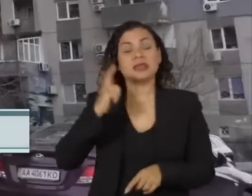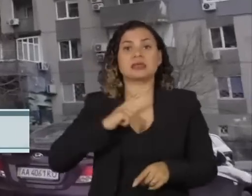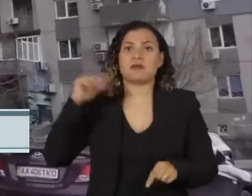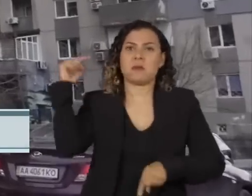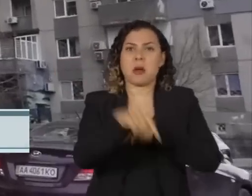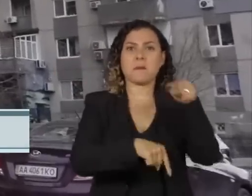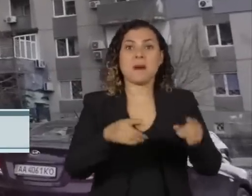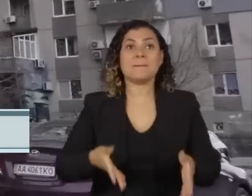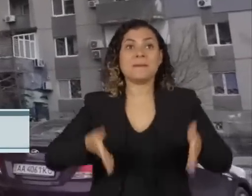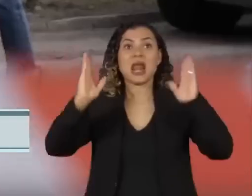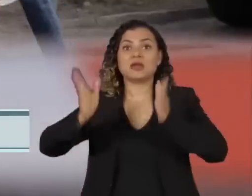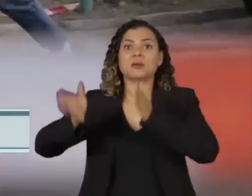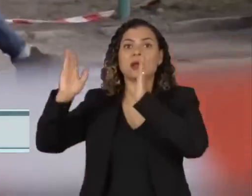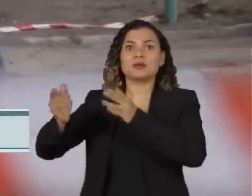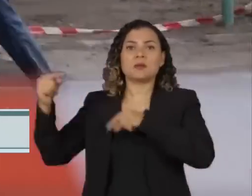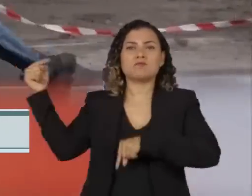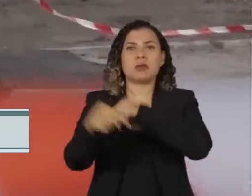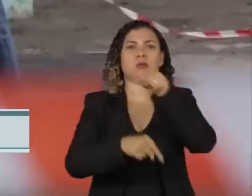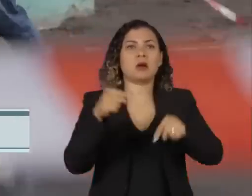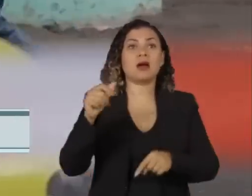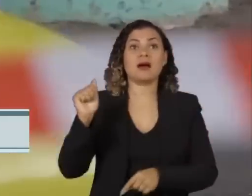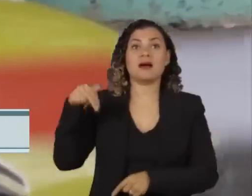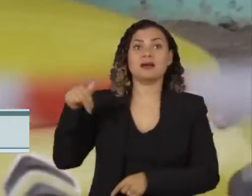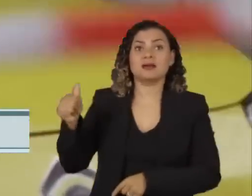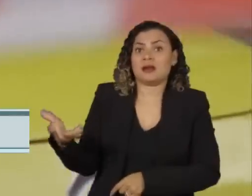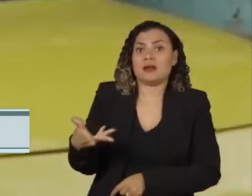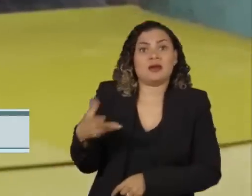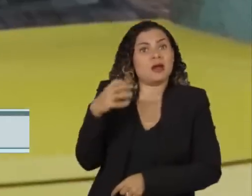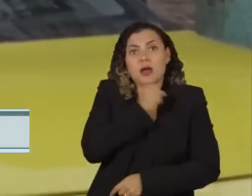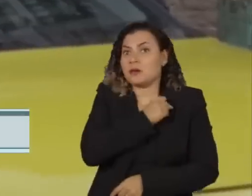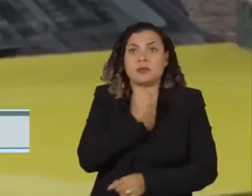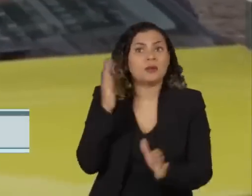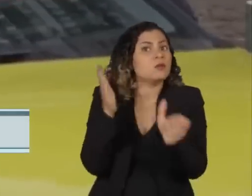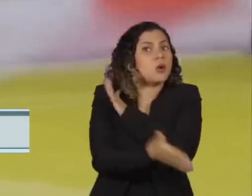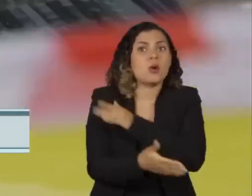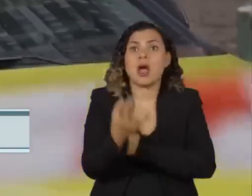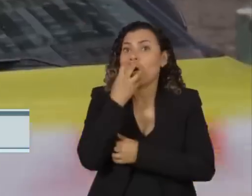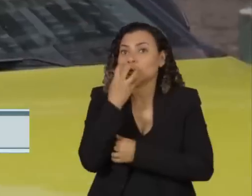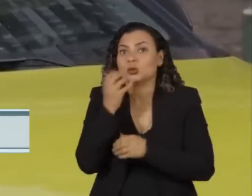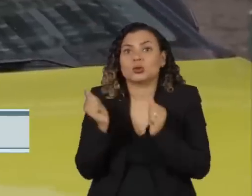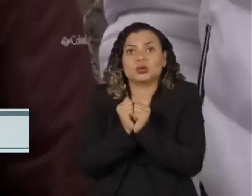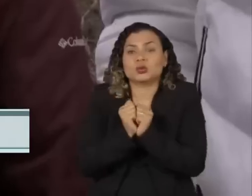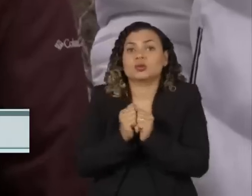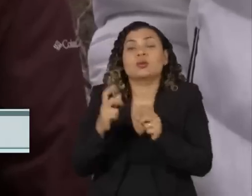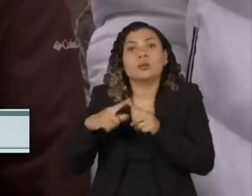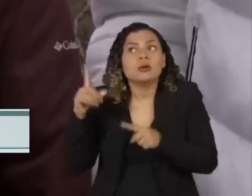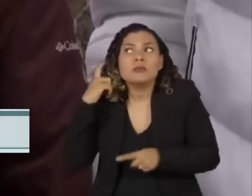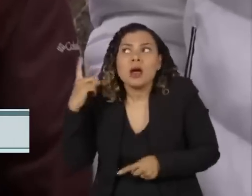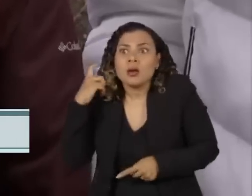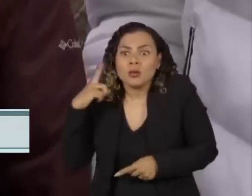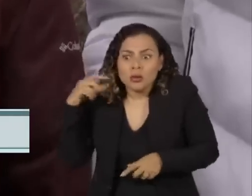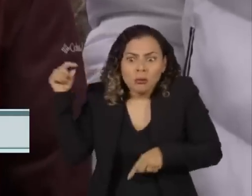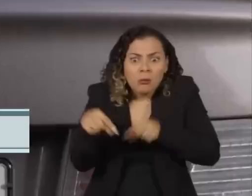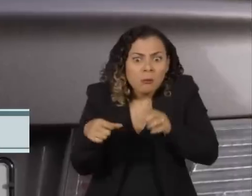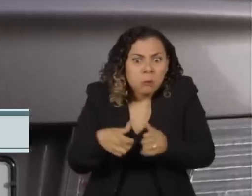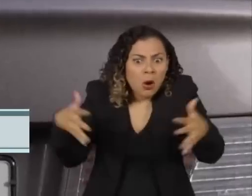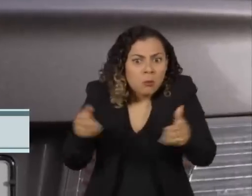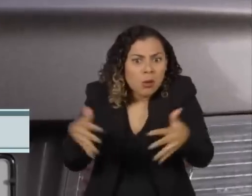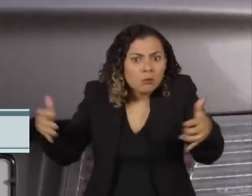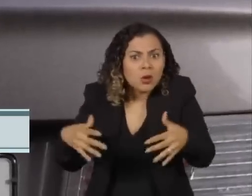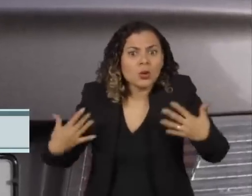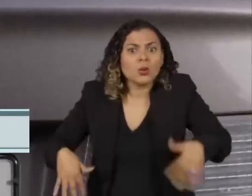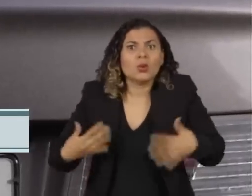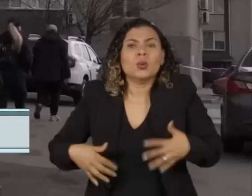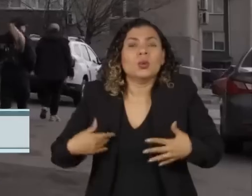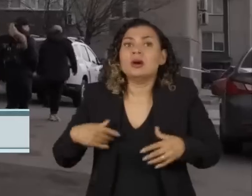residenciais foram atingidos. Ana correu com os cachorros. Ela disse que ouviu o barulho das explosões e que não